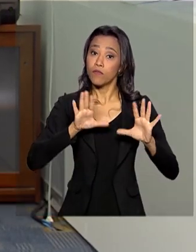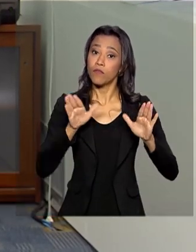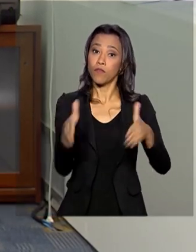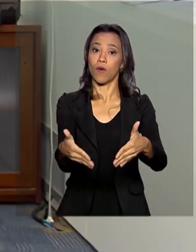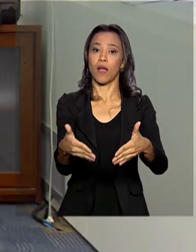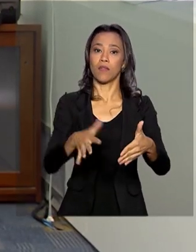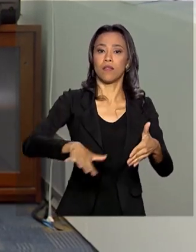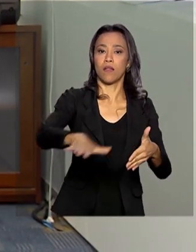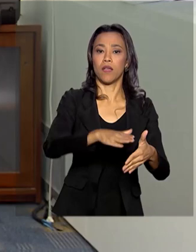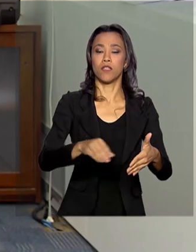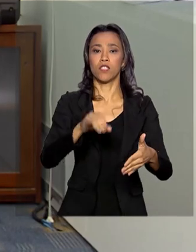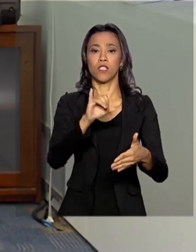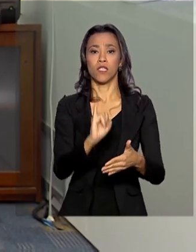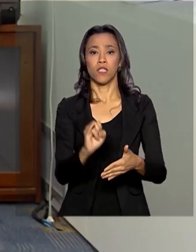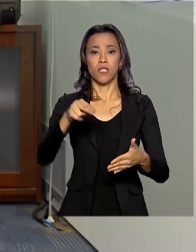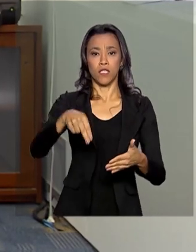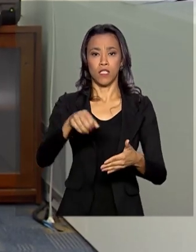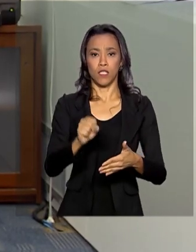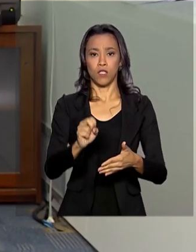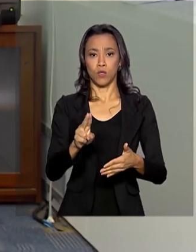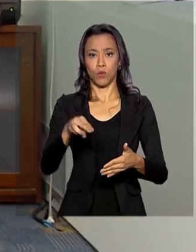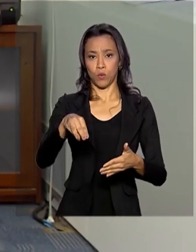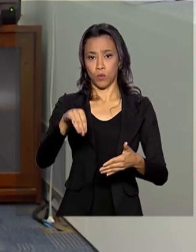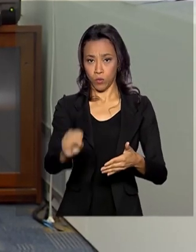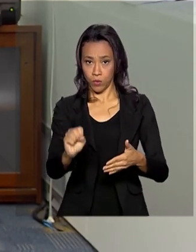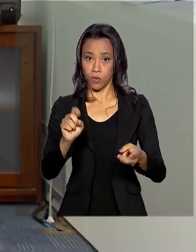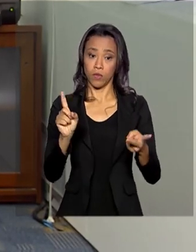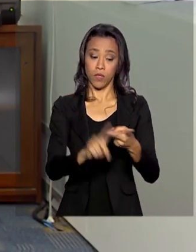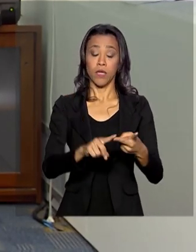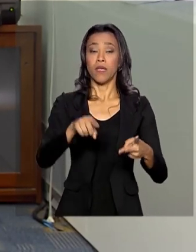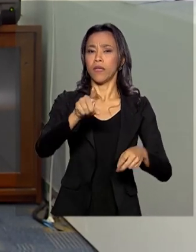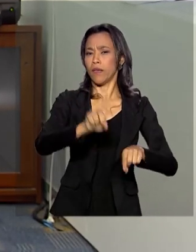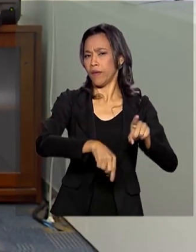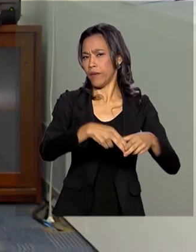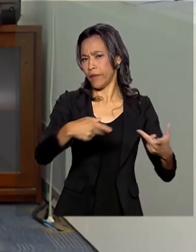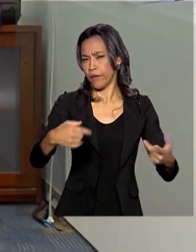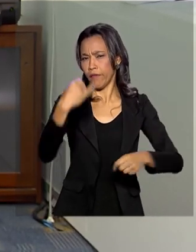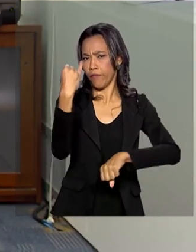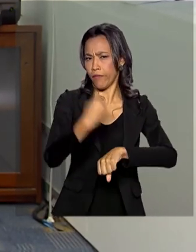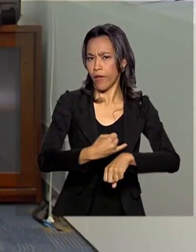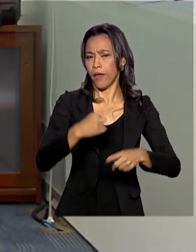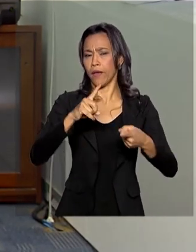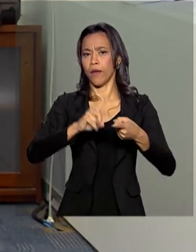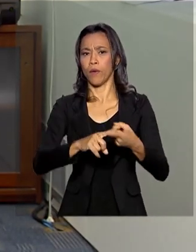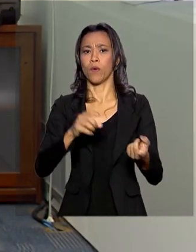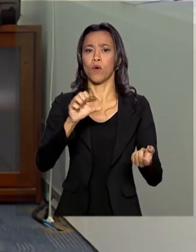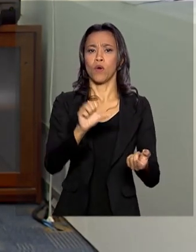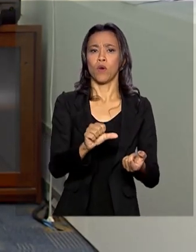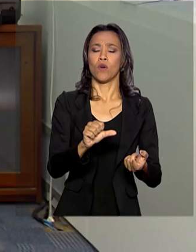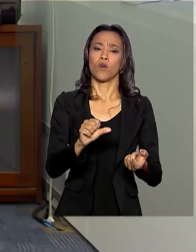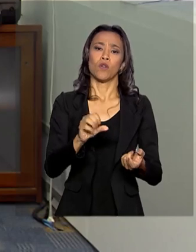insumos e produtos primários. Minerais de ferro, soja, milho, enfim.